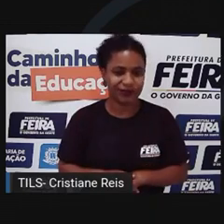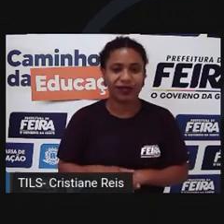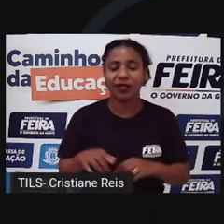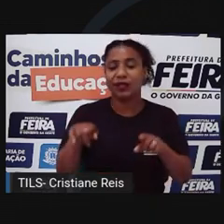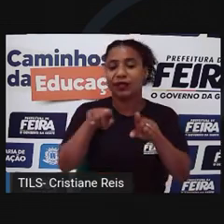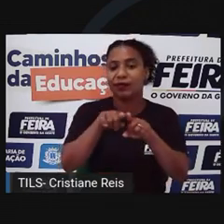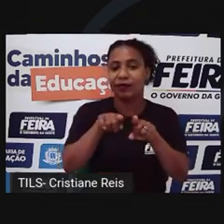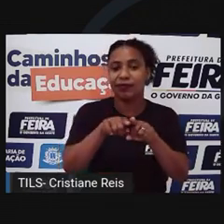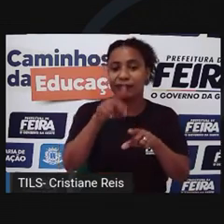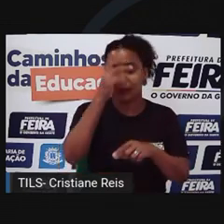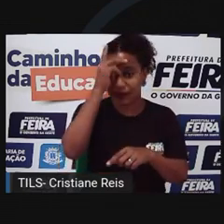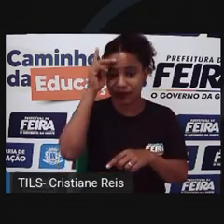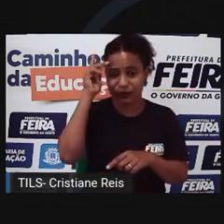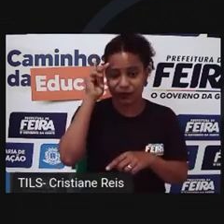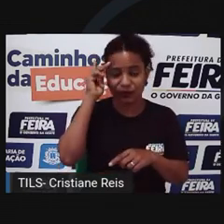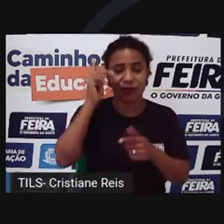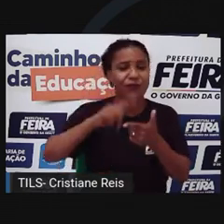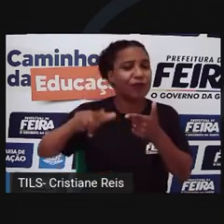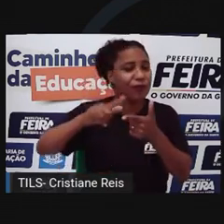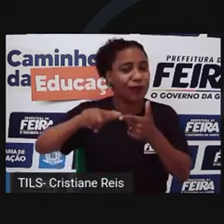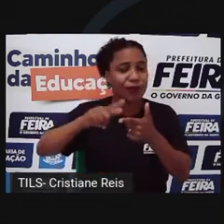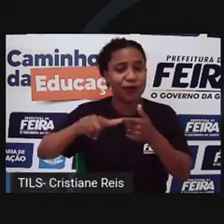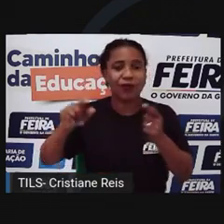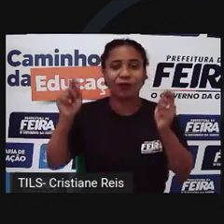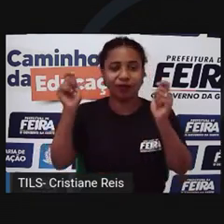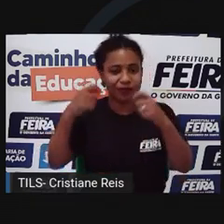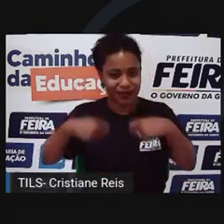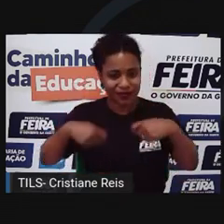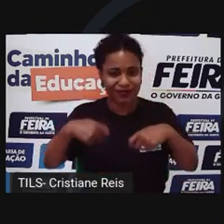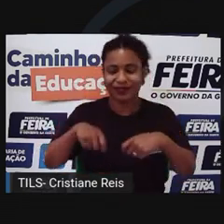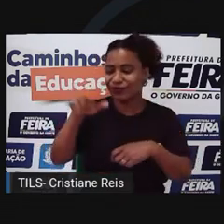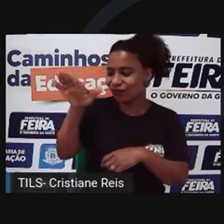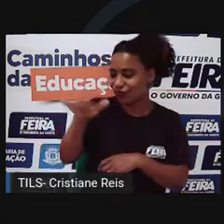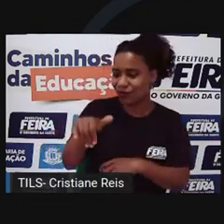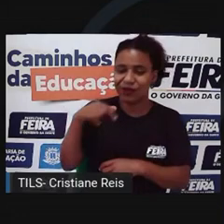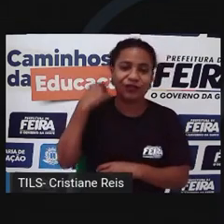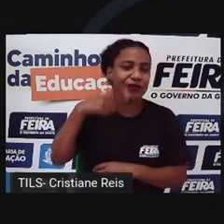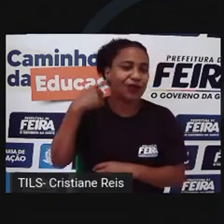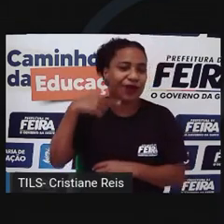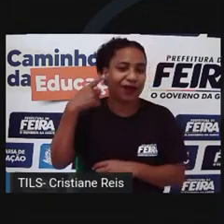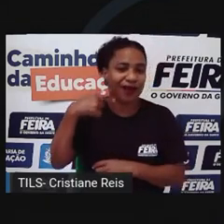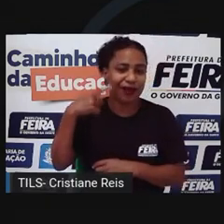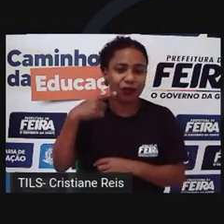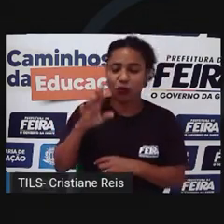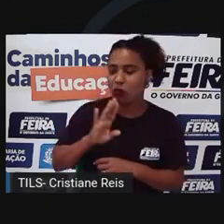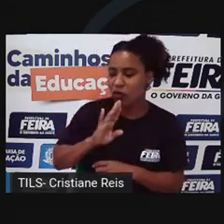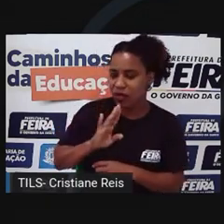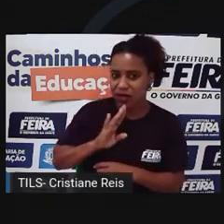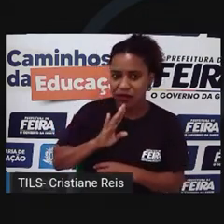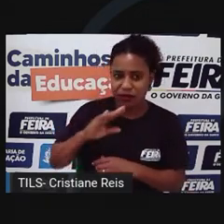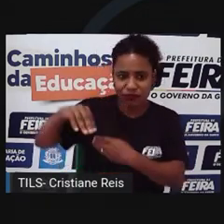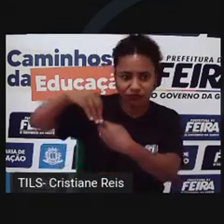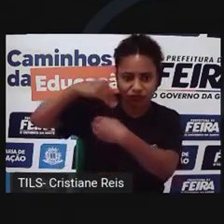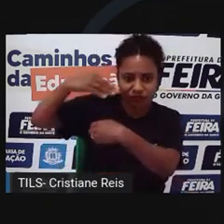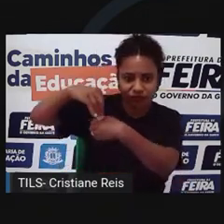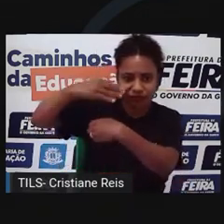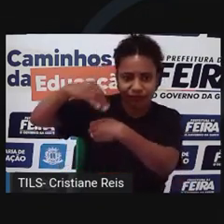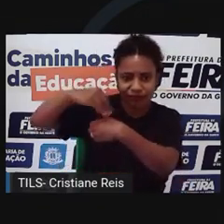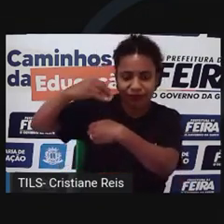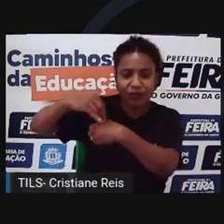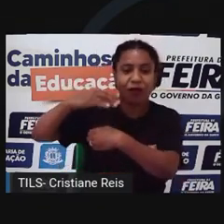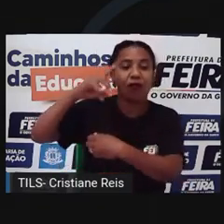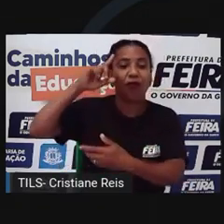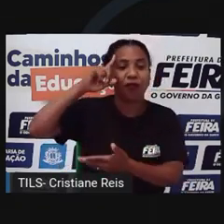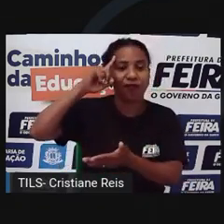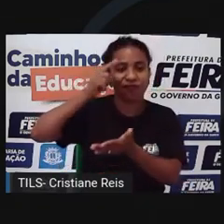situação que procuram um advogado que entenda sobre a sua temática, para que, assim, ele possa te aconselhar da melhor